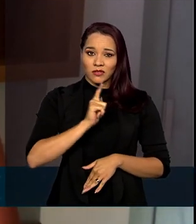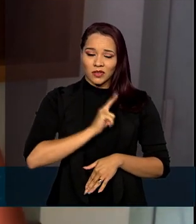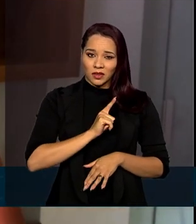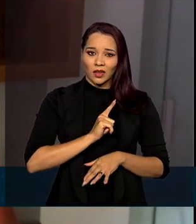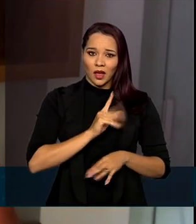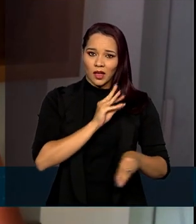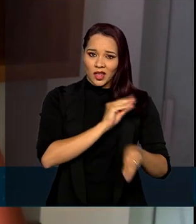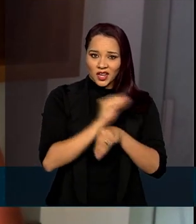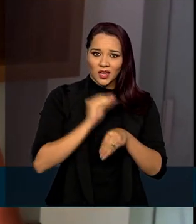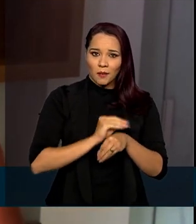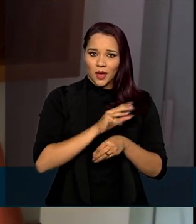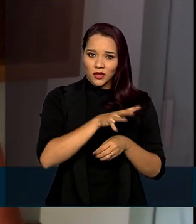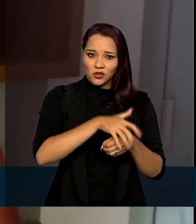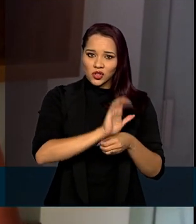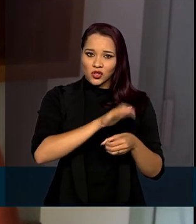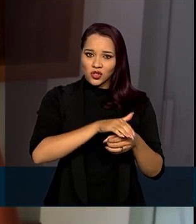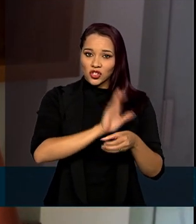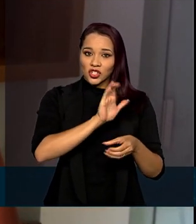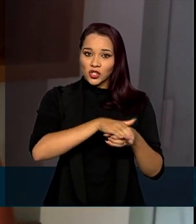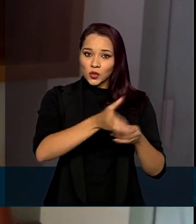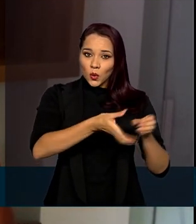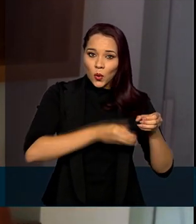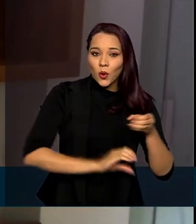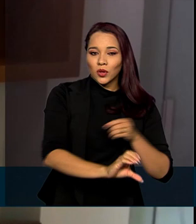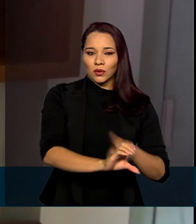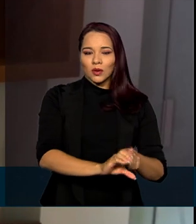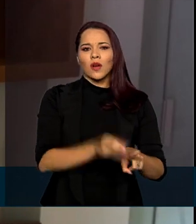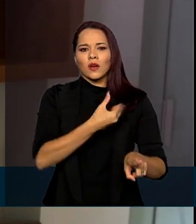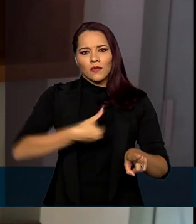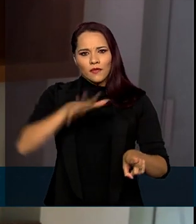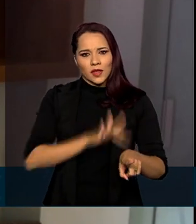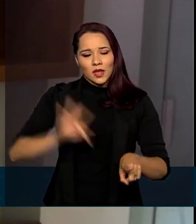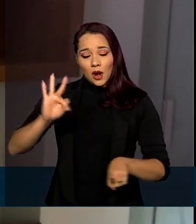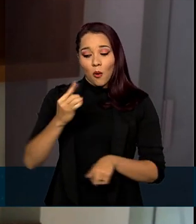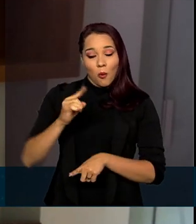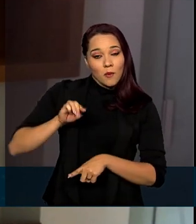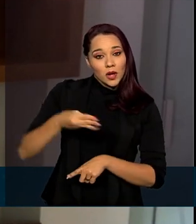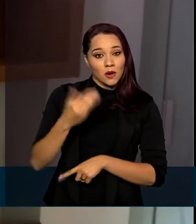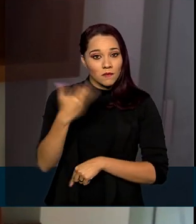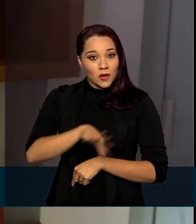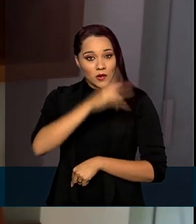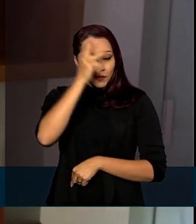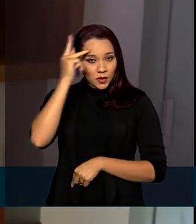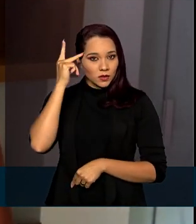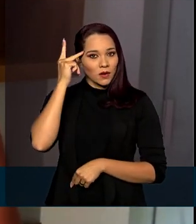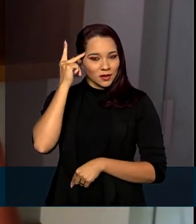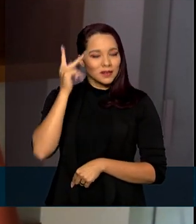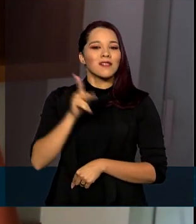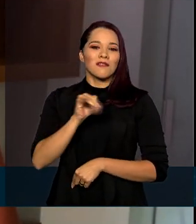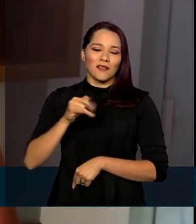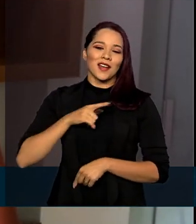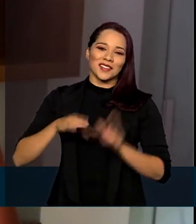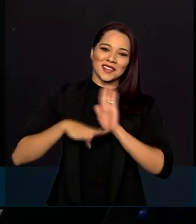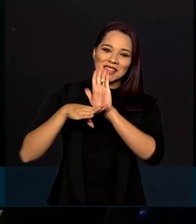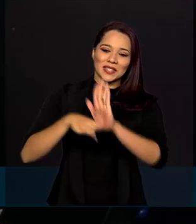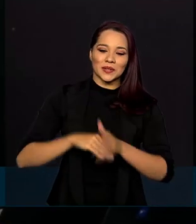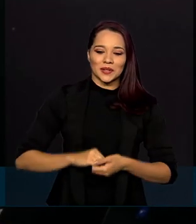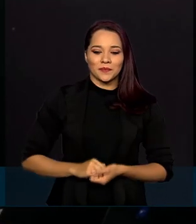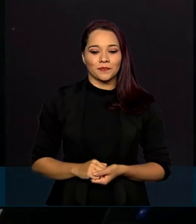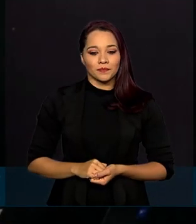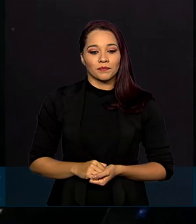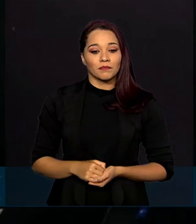tratamento de esgoto. Segundo o governo federal, 1 milhão e meio de pessoas serão beneficiadas.